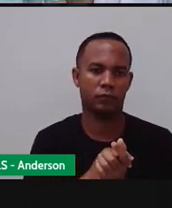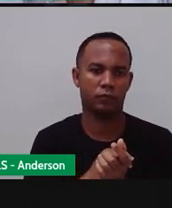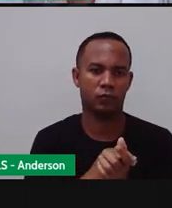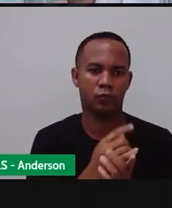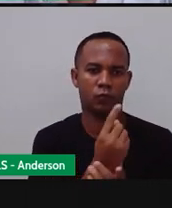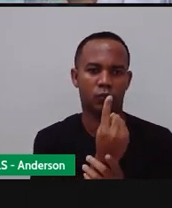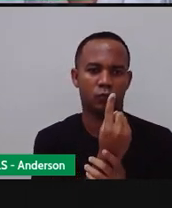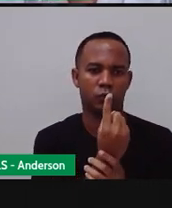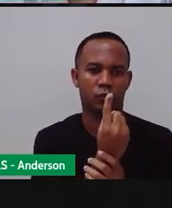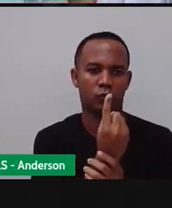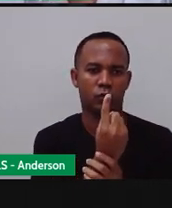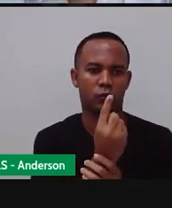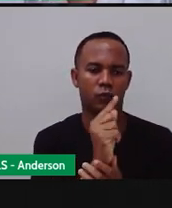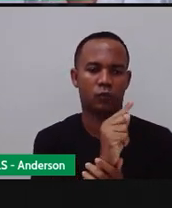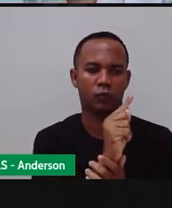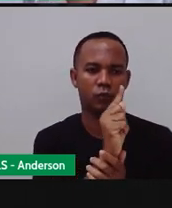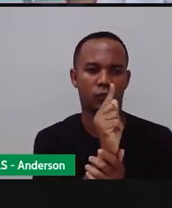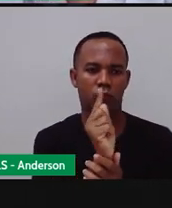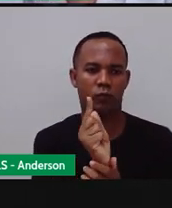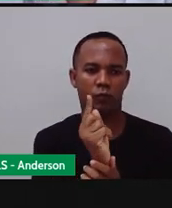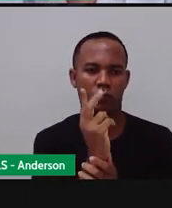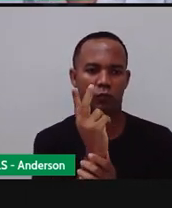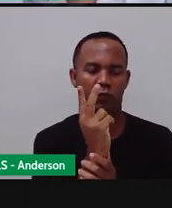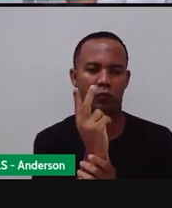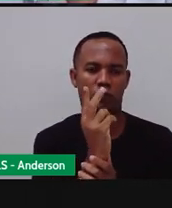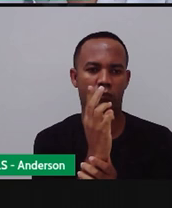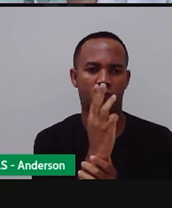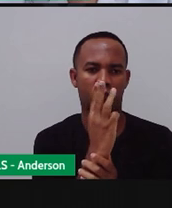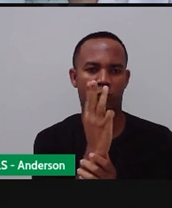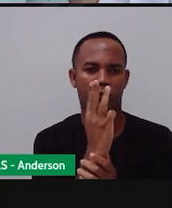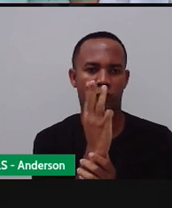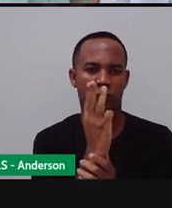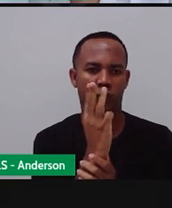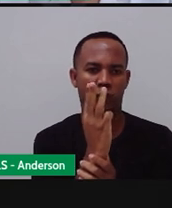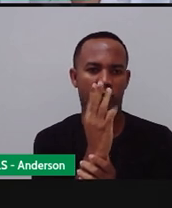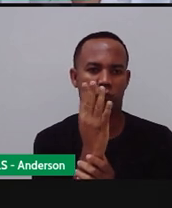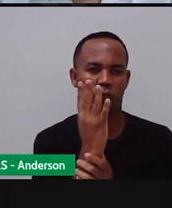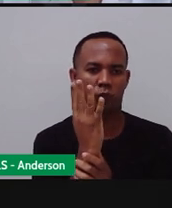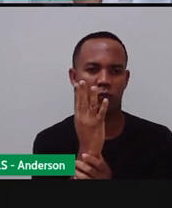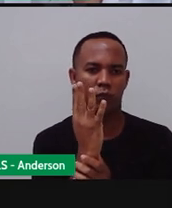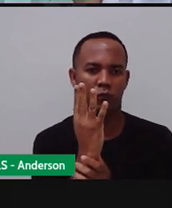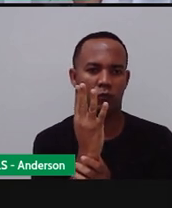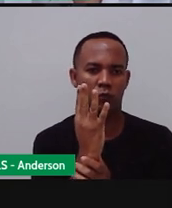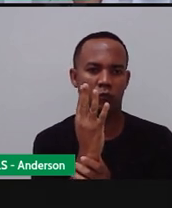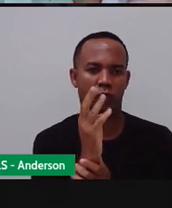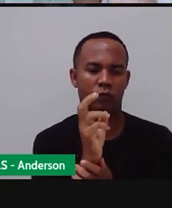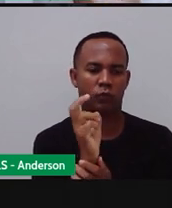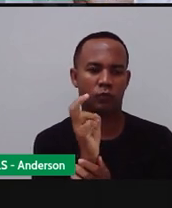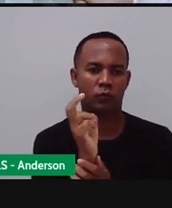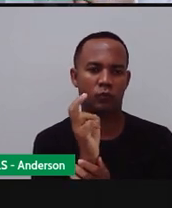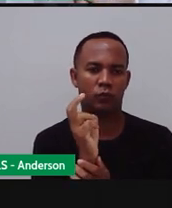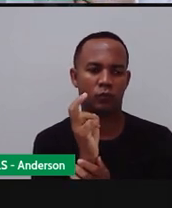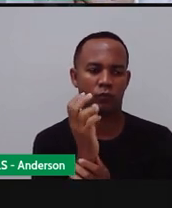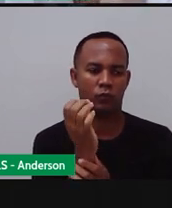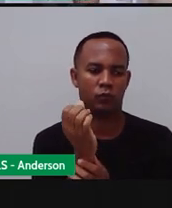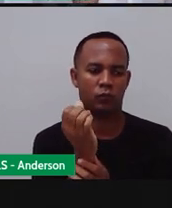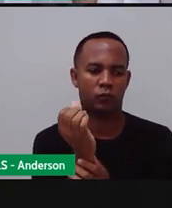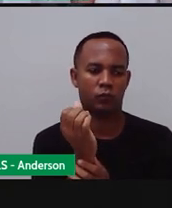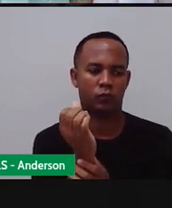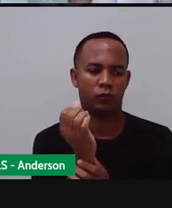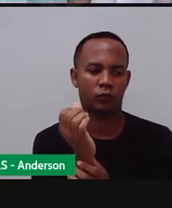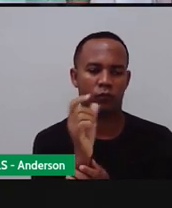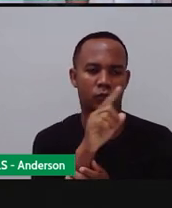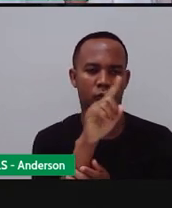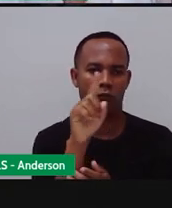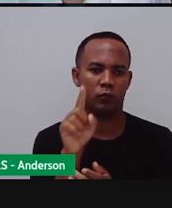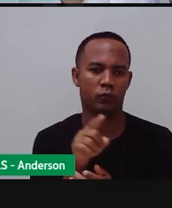um, uma hora, duas, três, quatro, cinco, seis, aí